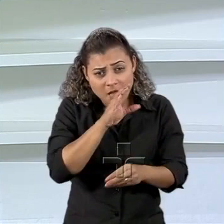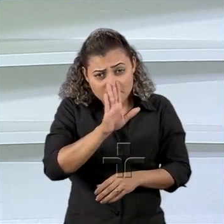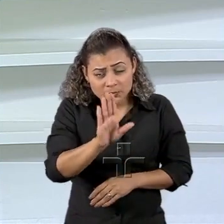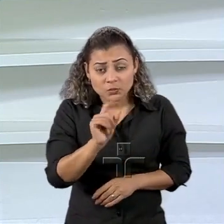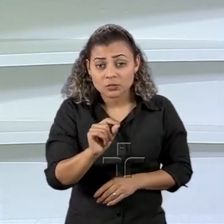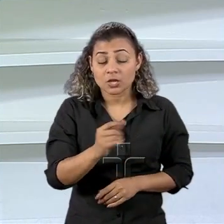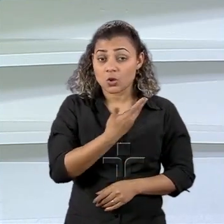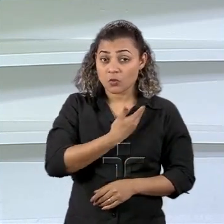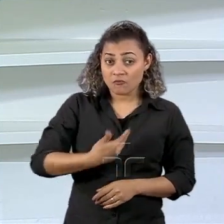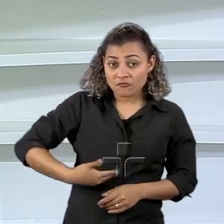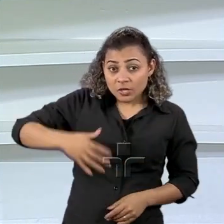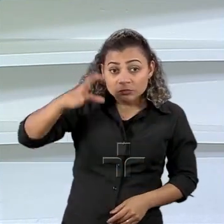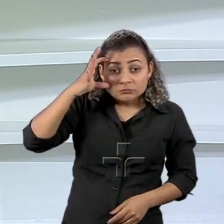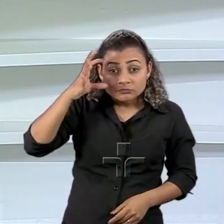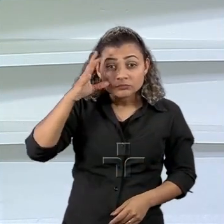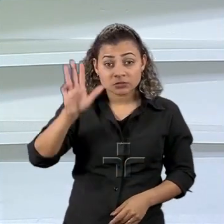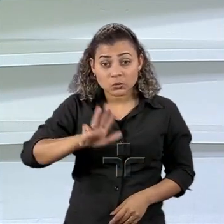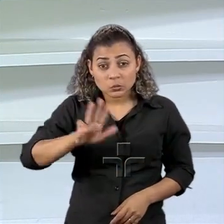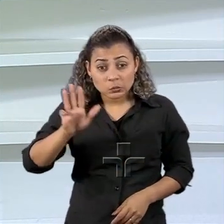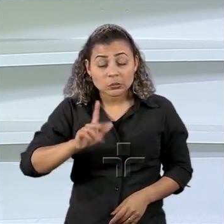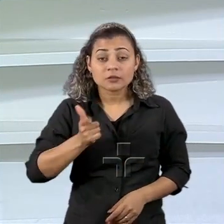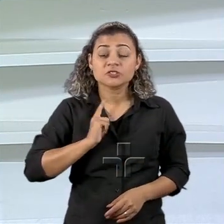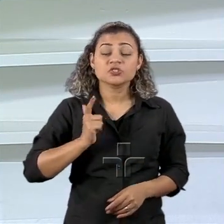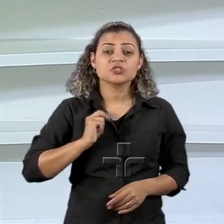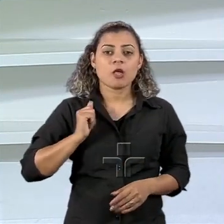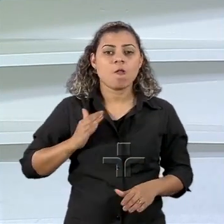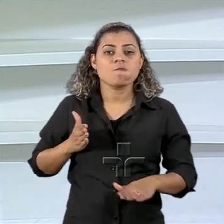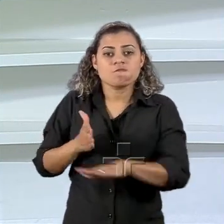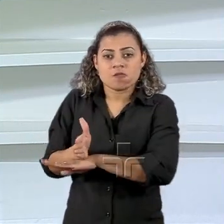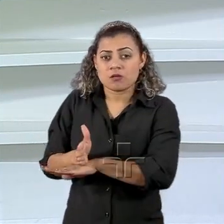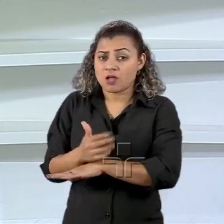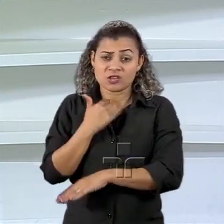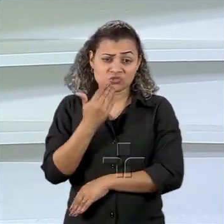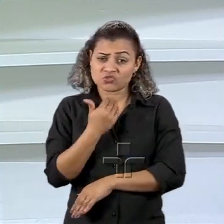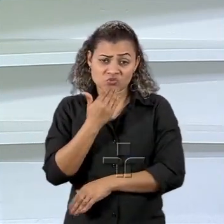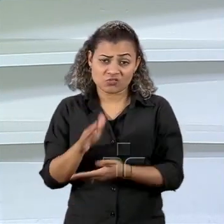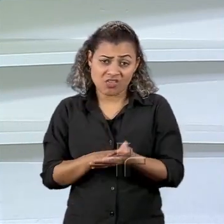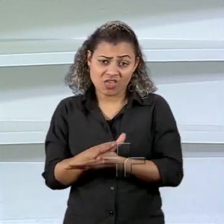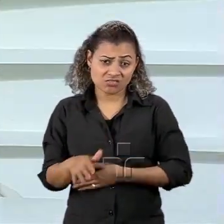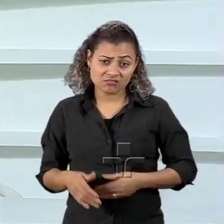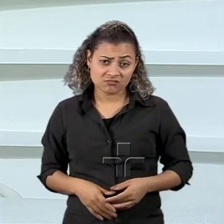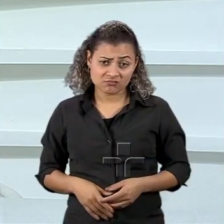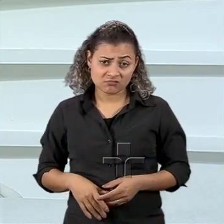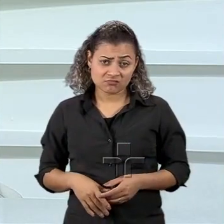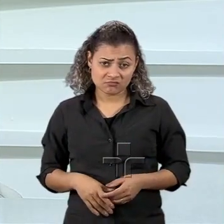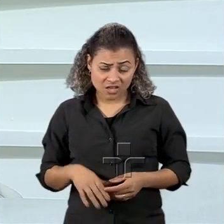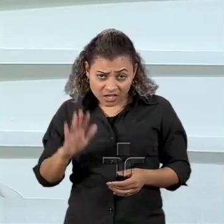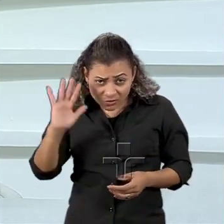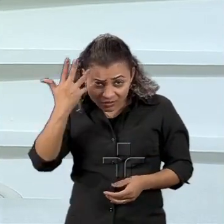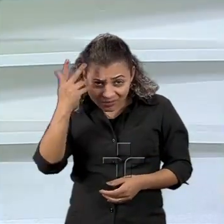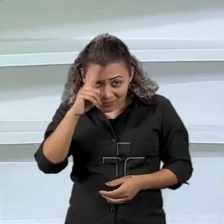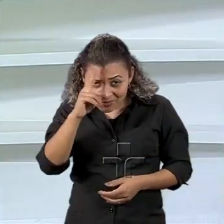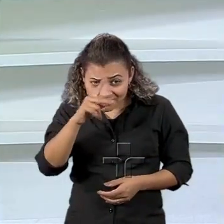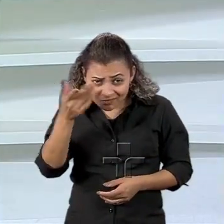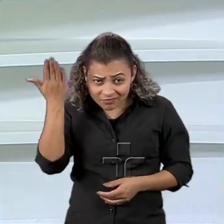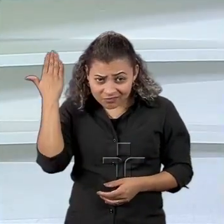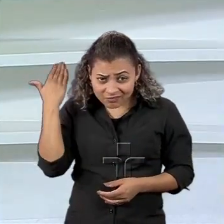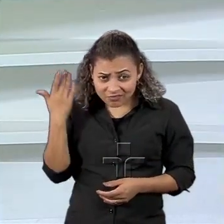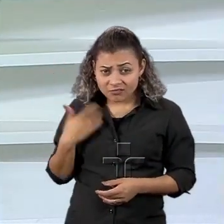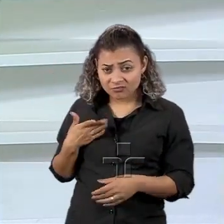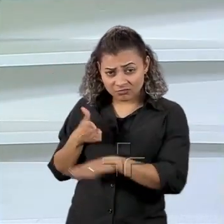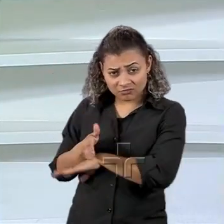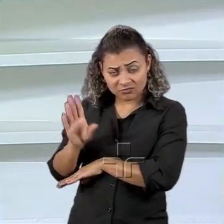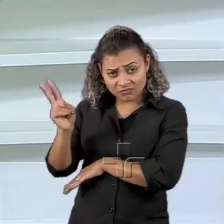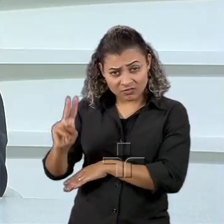Lula e governo Dilma que o Brasil tinha uma interlocução também não adiantou não é o exemplo não é que a gente conseguiu